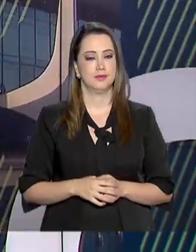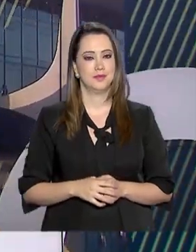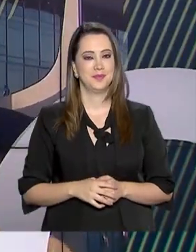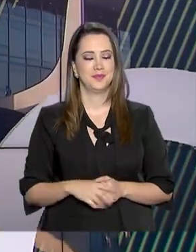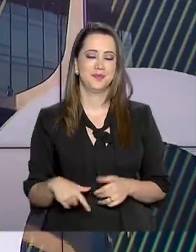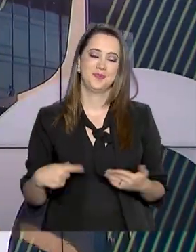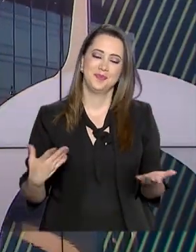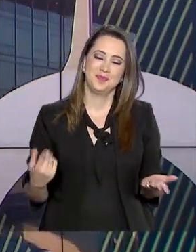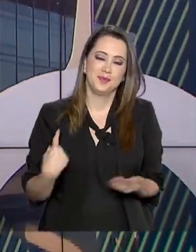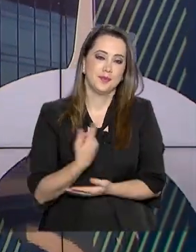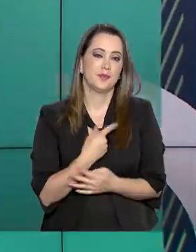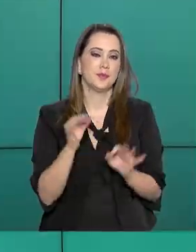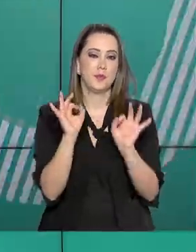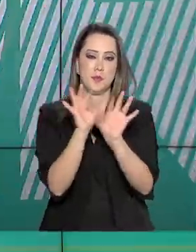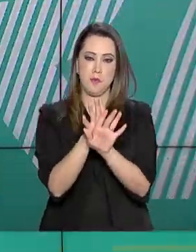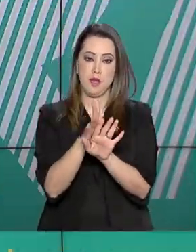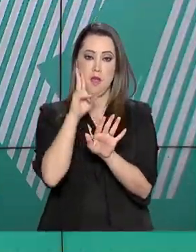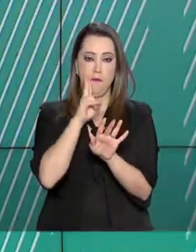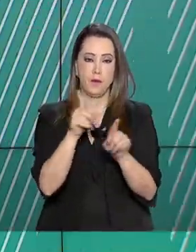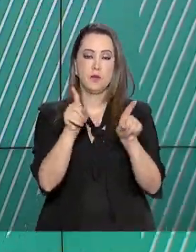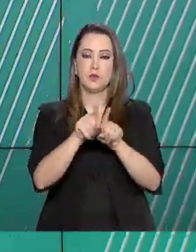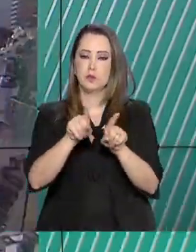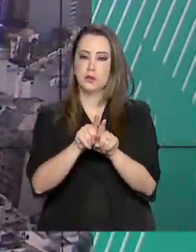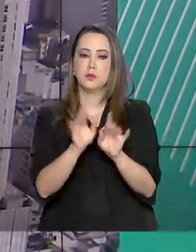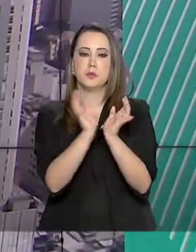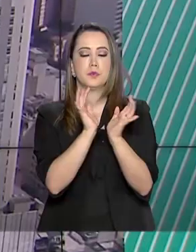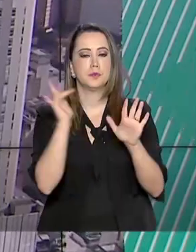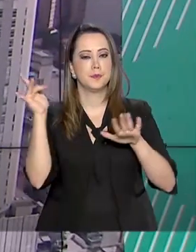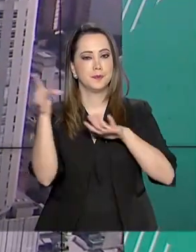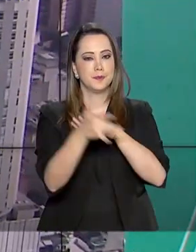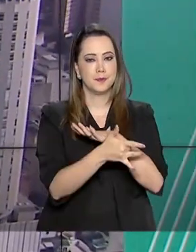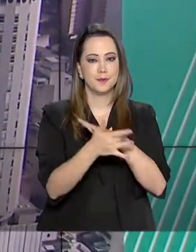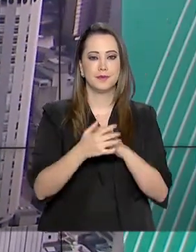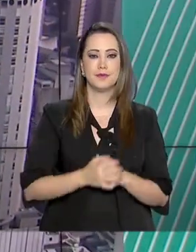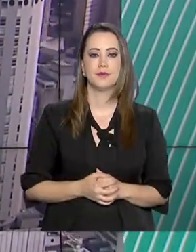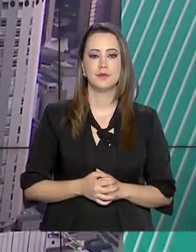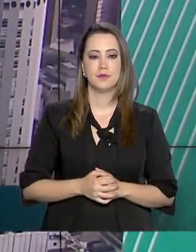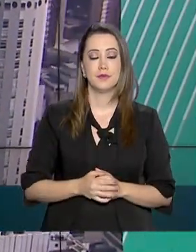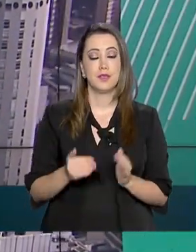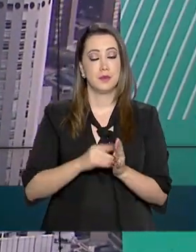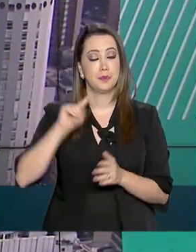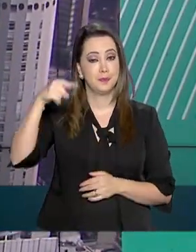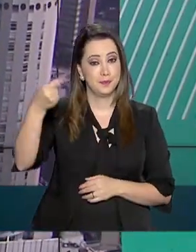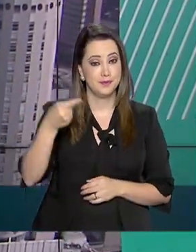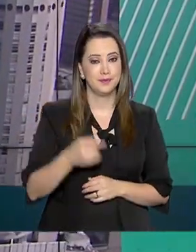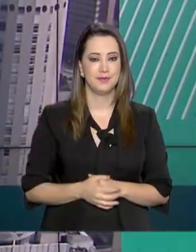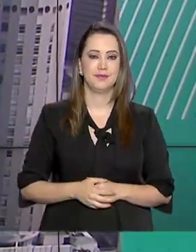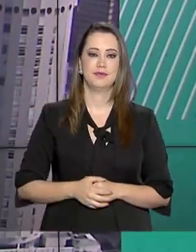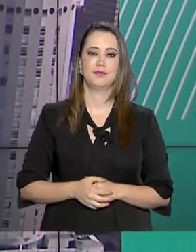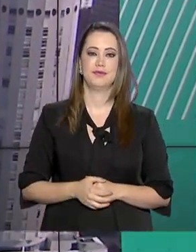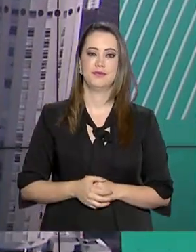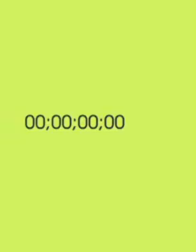O governo Agora fica por aqui. Acompanhe a gente também pelas nossas redes sociais. Até a próxima!